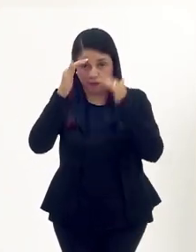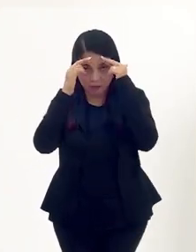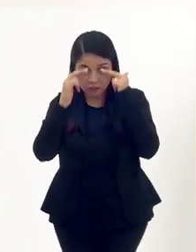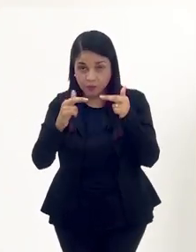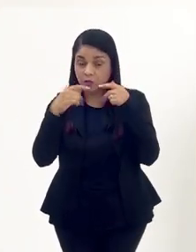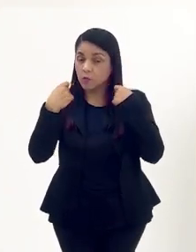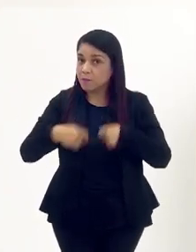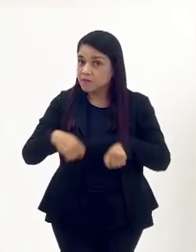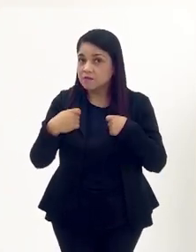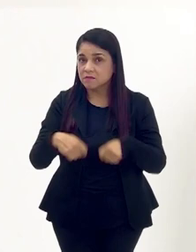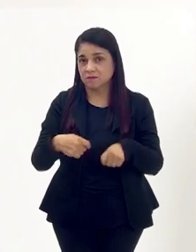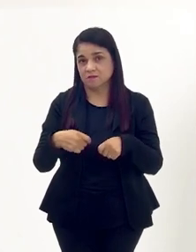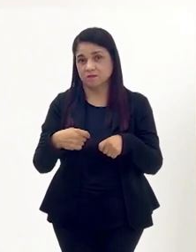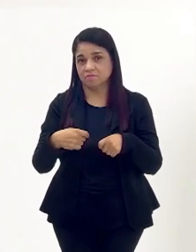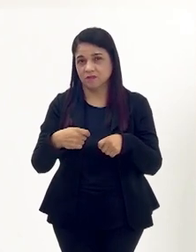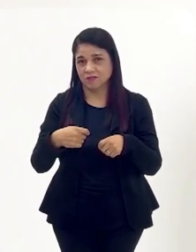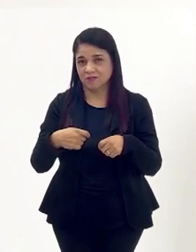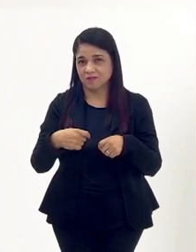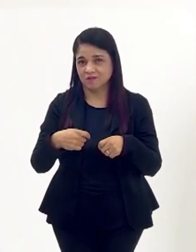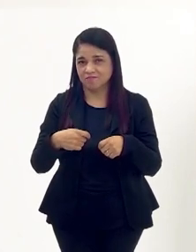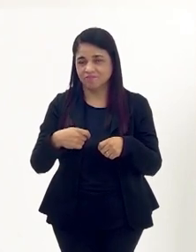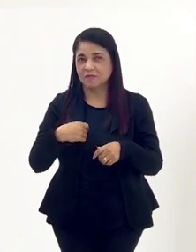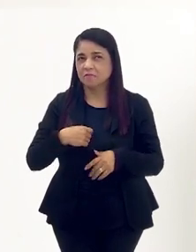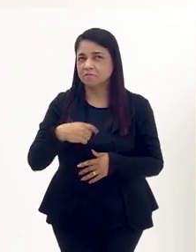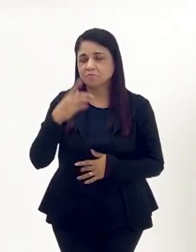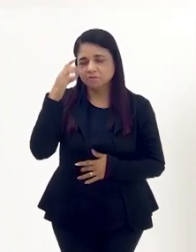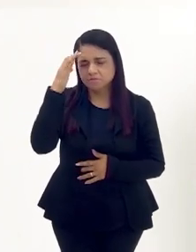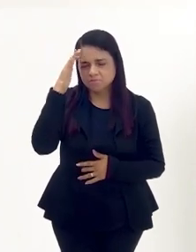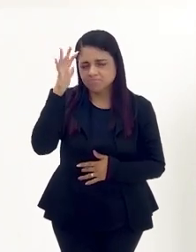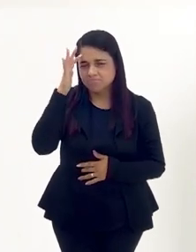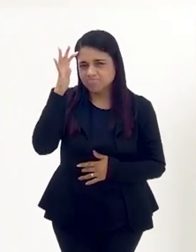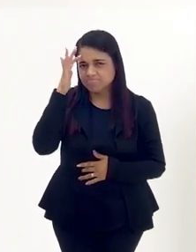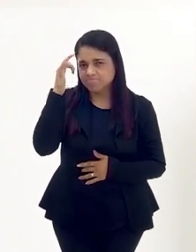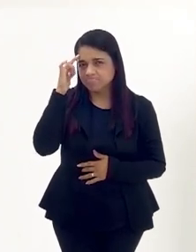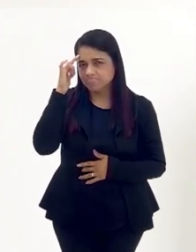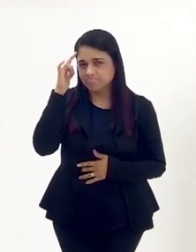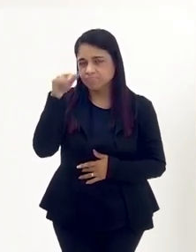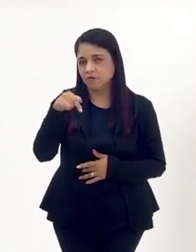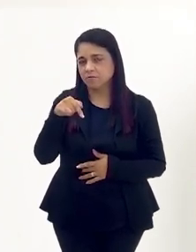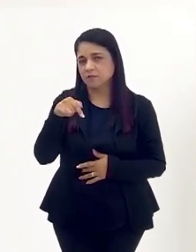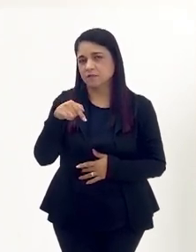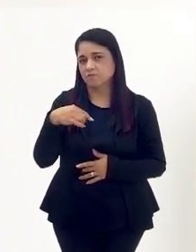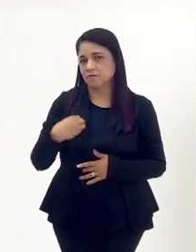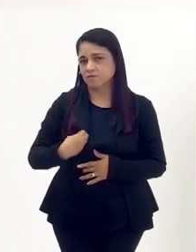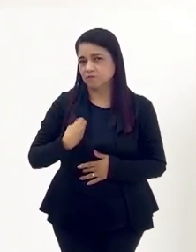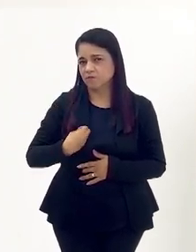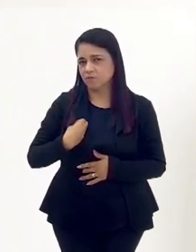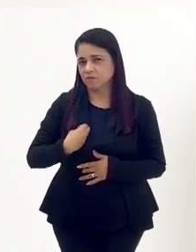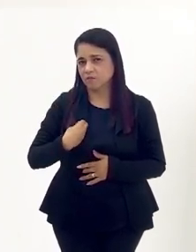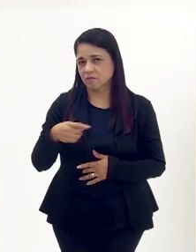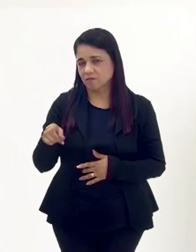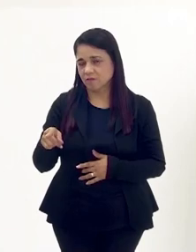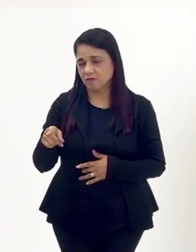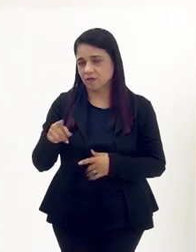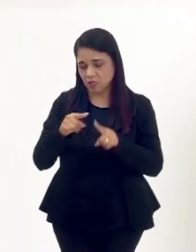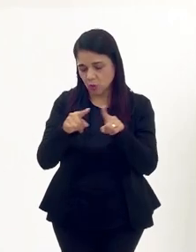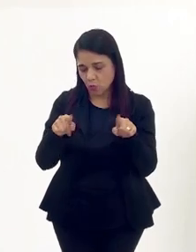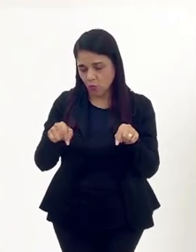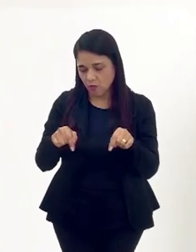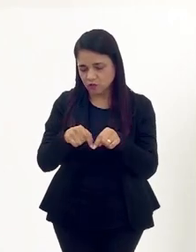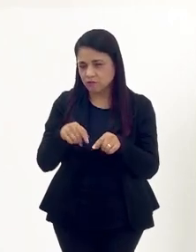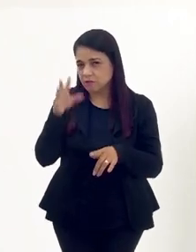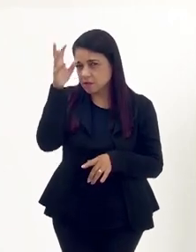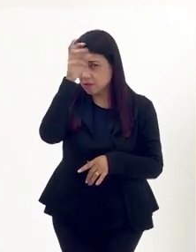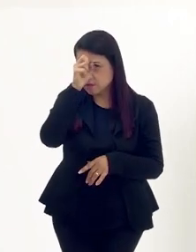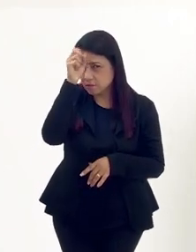respeita. Tudo daquilo que você passou. Passa um filminho, pelo tempo que você esteve lá, guardadinho dentro